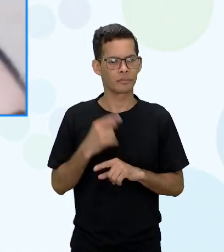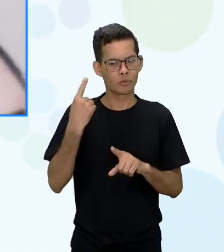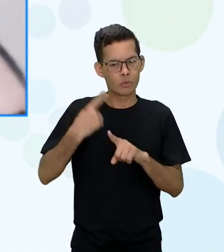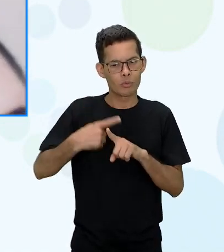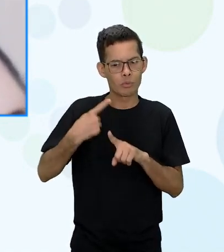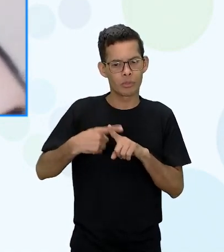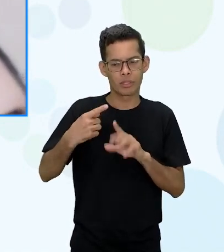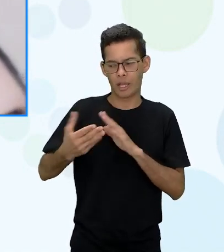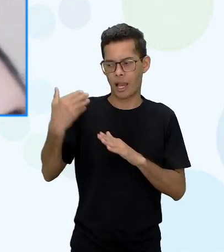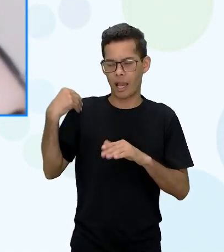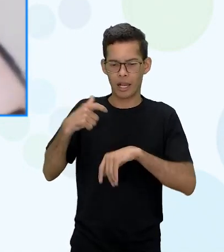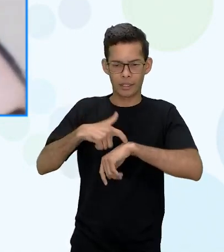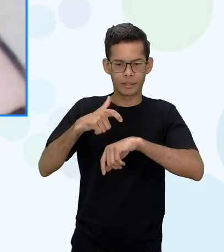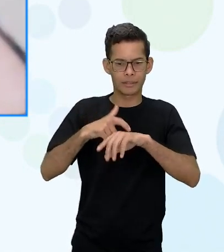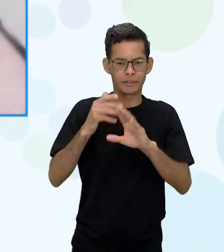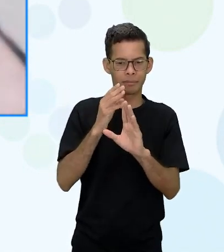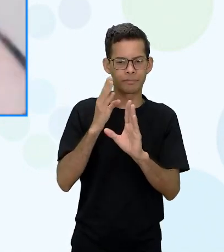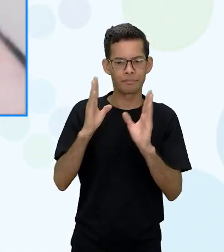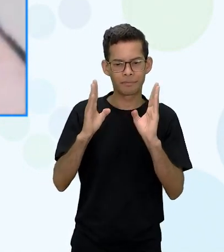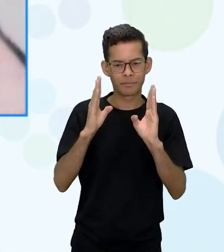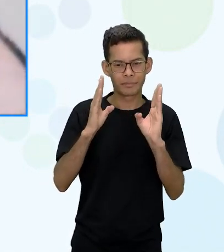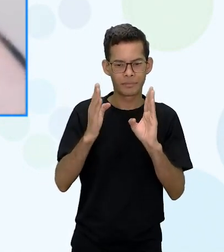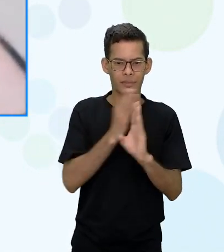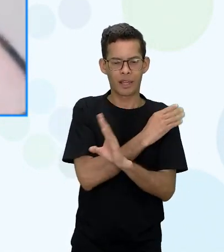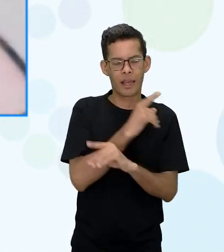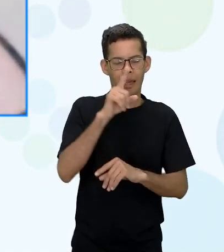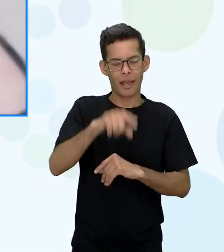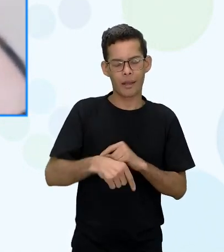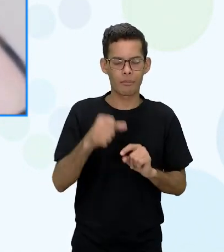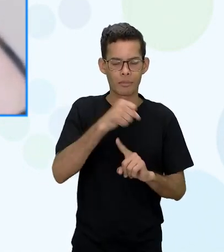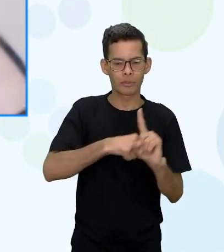lá na época uma sociedade puritana